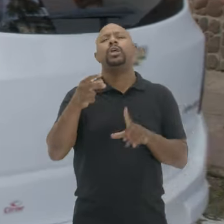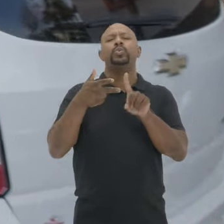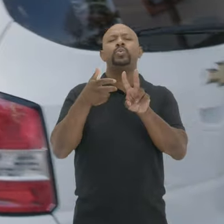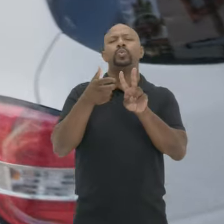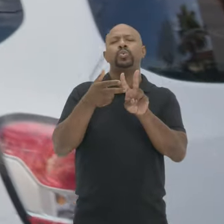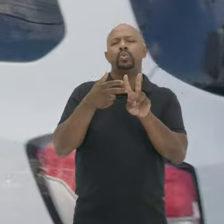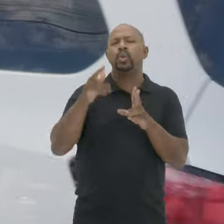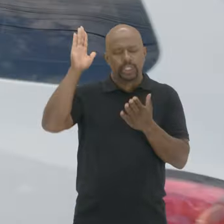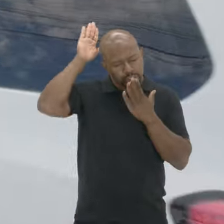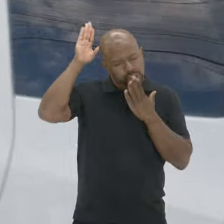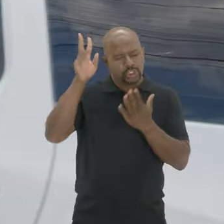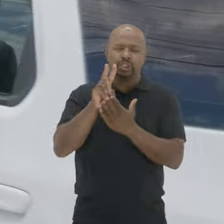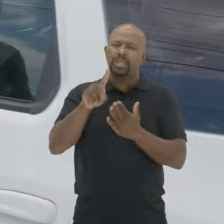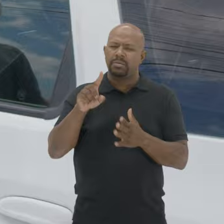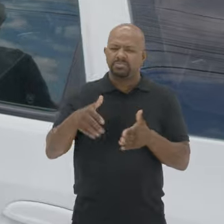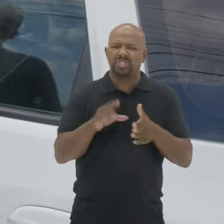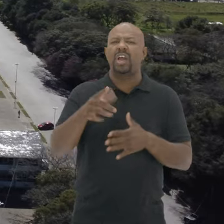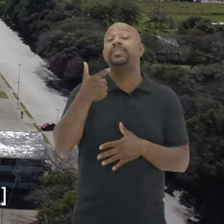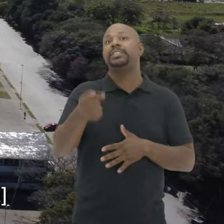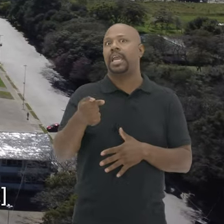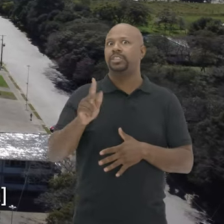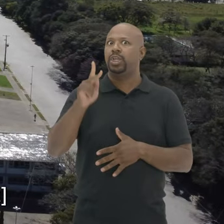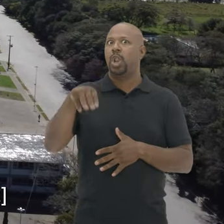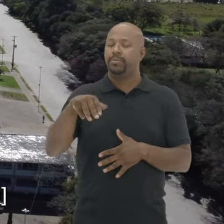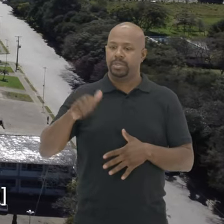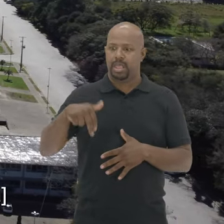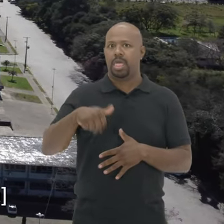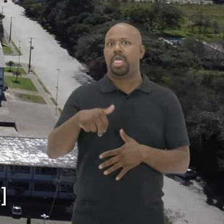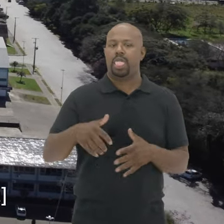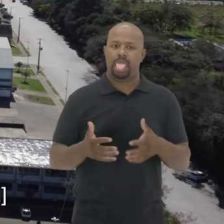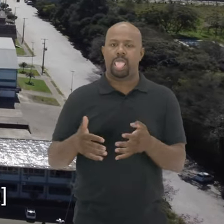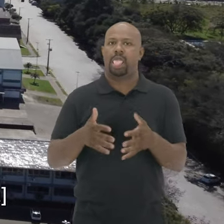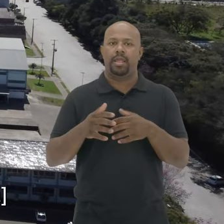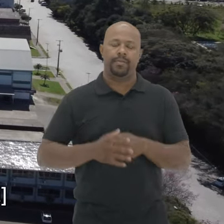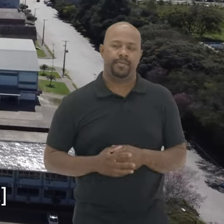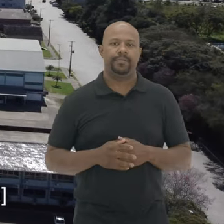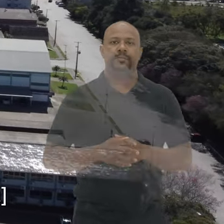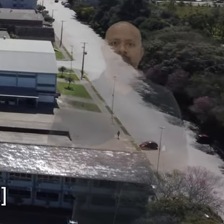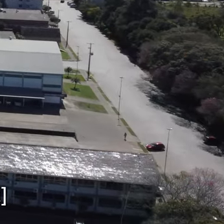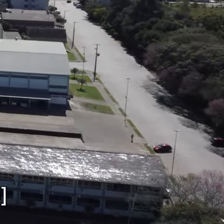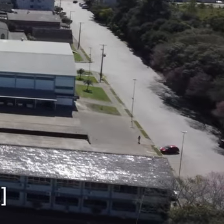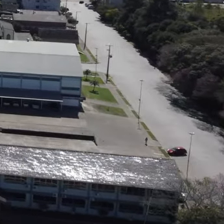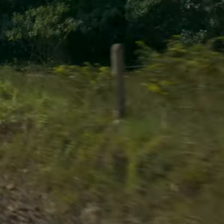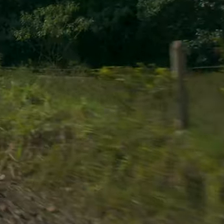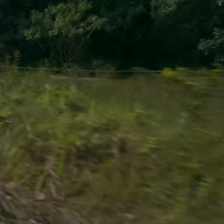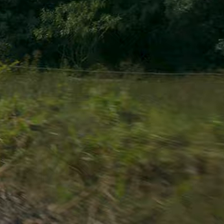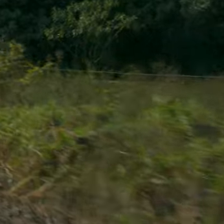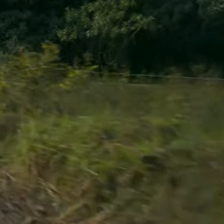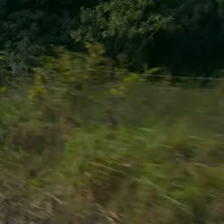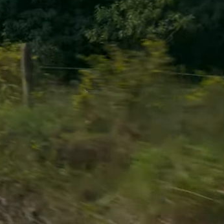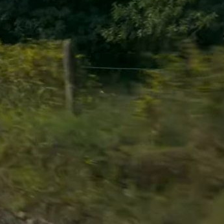Uma estradinha de chão De só uns 27 quilômetros Eles entram no carro Imagem aérea da cidade Com montanhas ao fundo